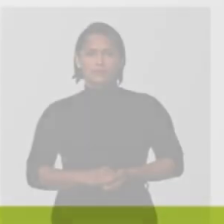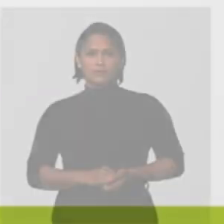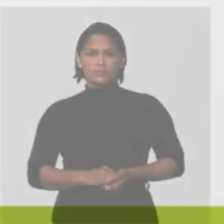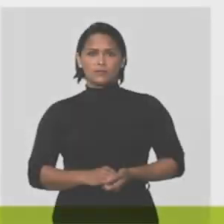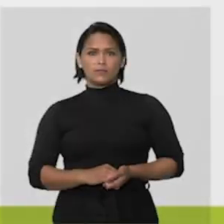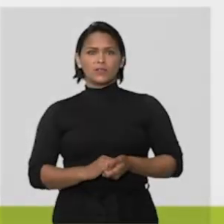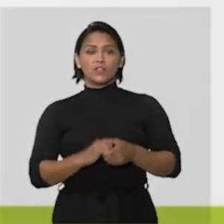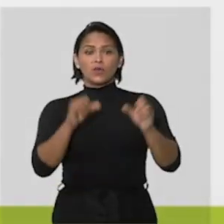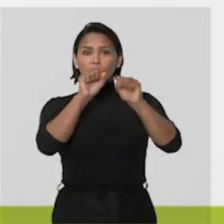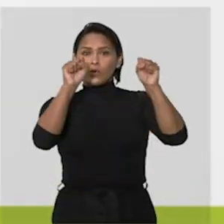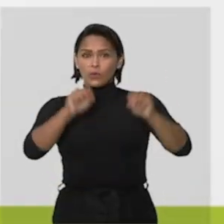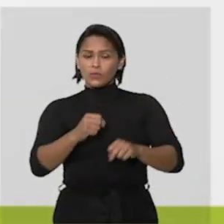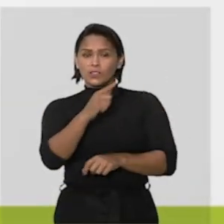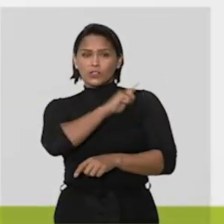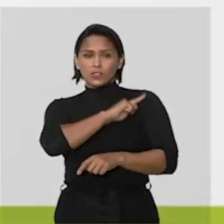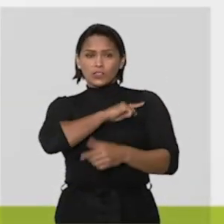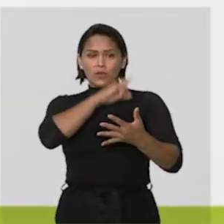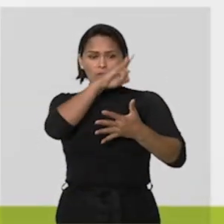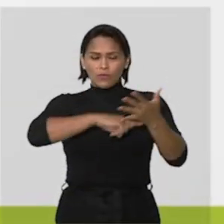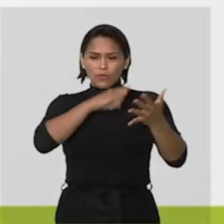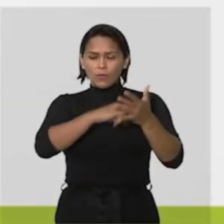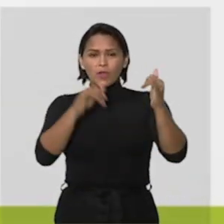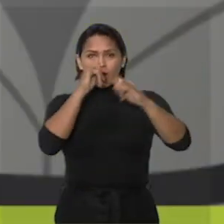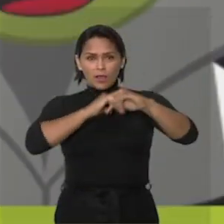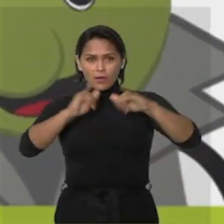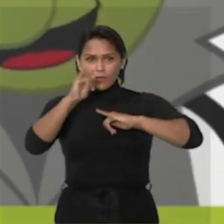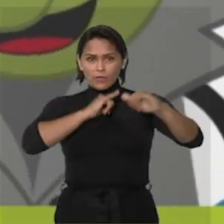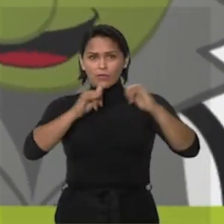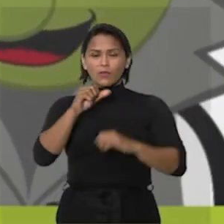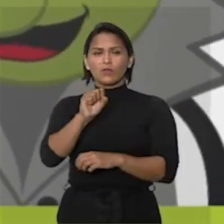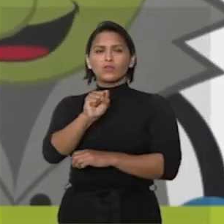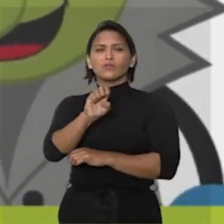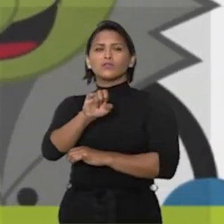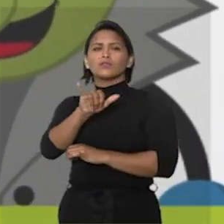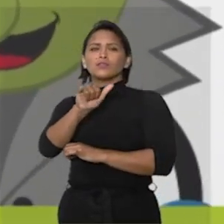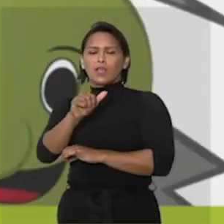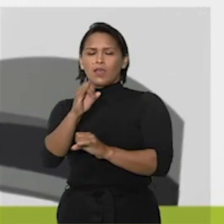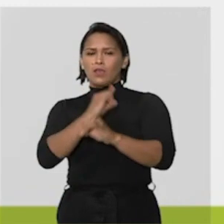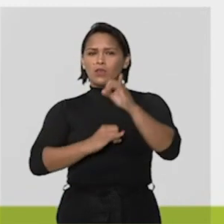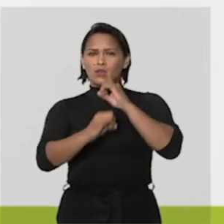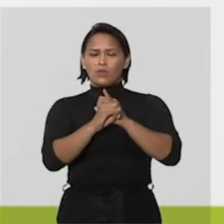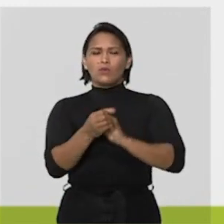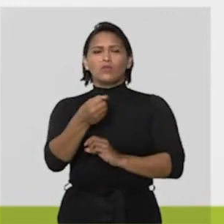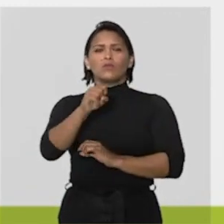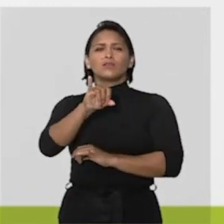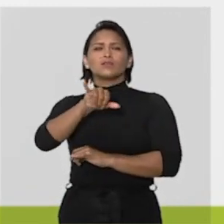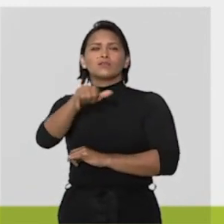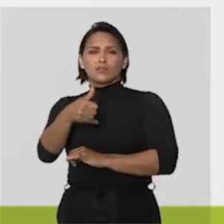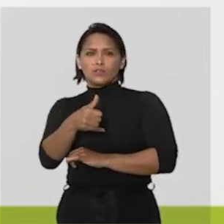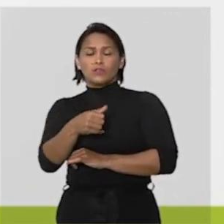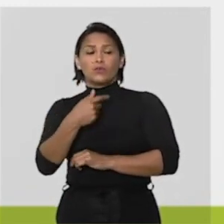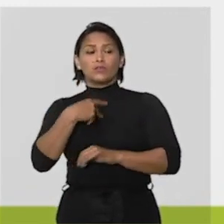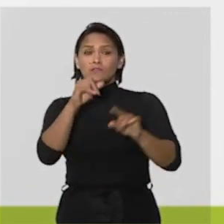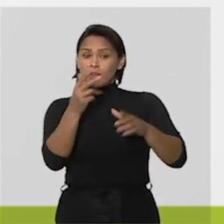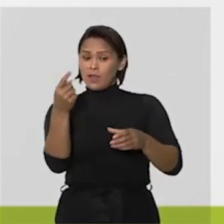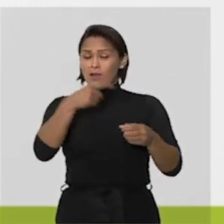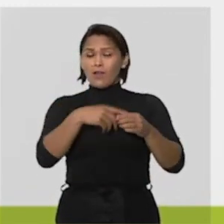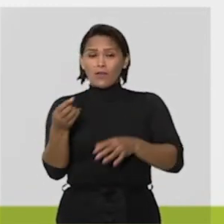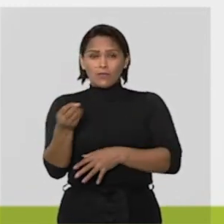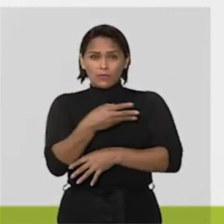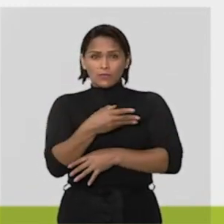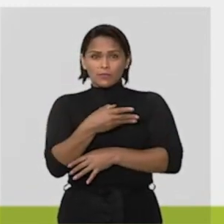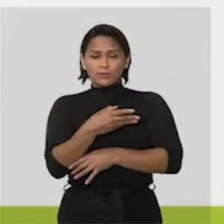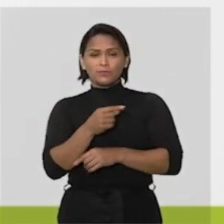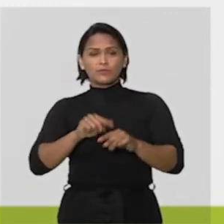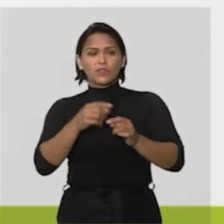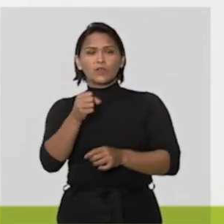O Sistema de Gestão de Documentos e Informações Administrativas Eletrônicas do Superior Tribunal de Justiça está de